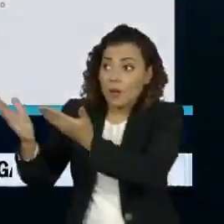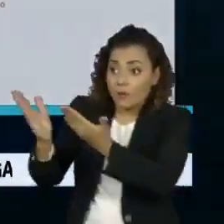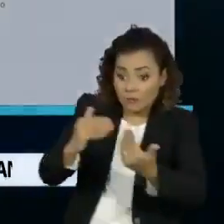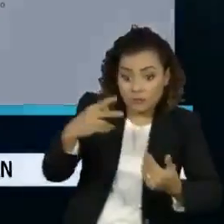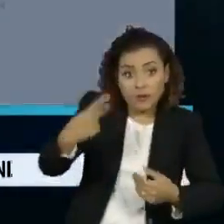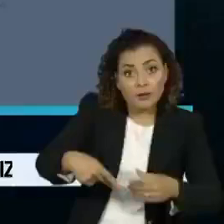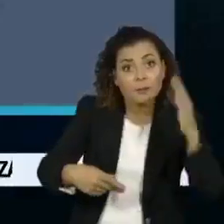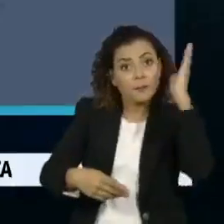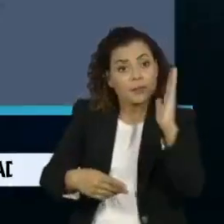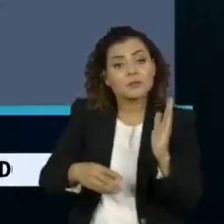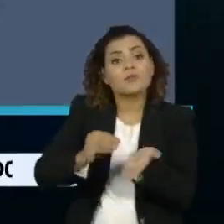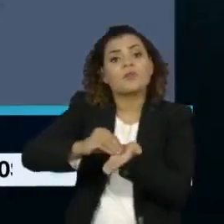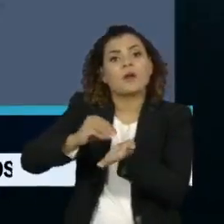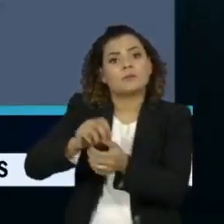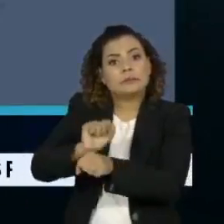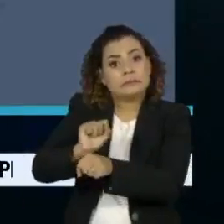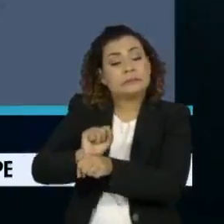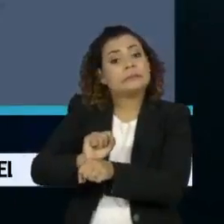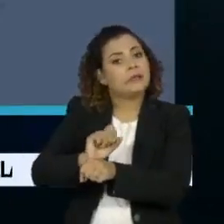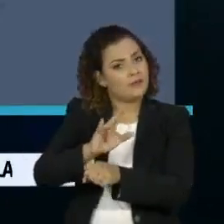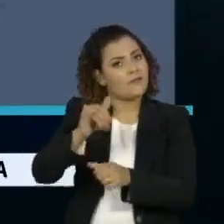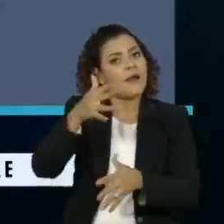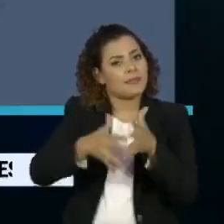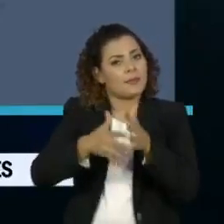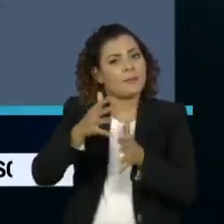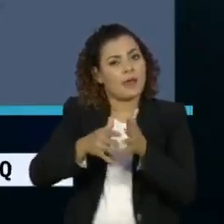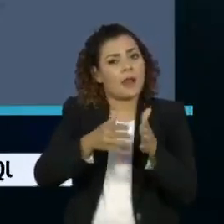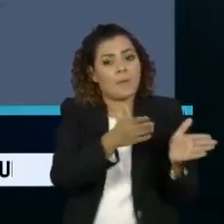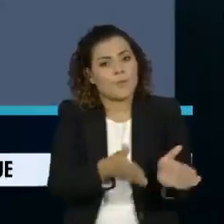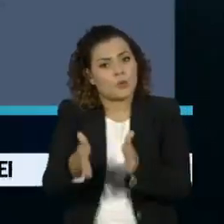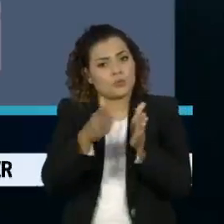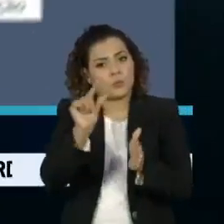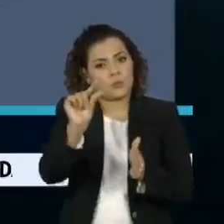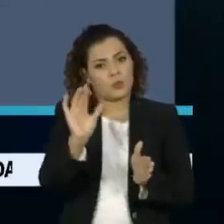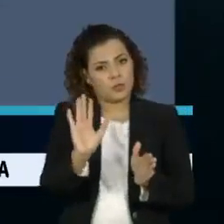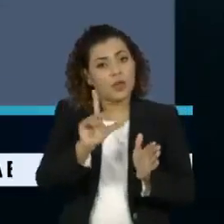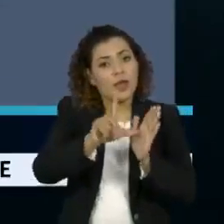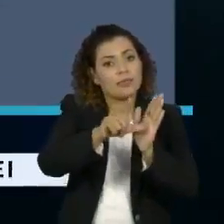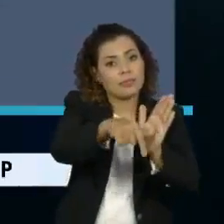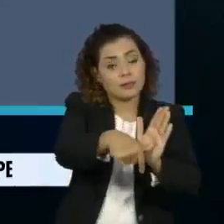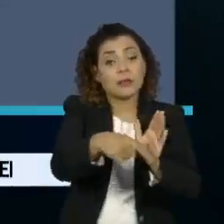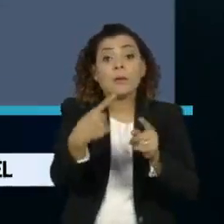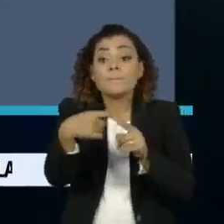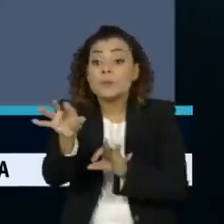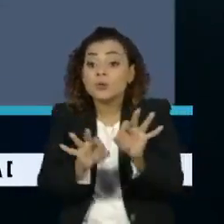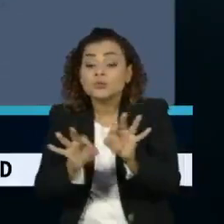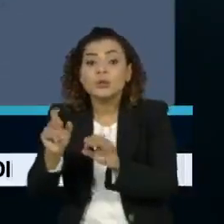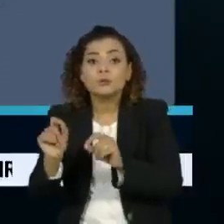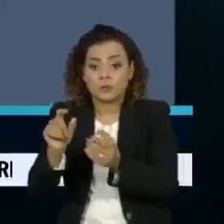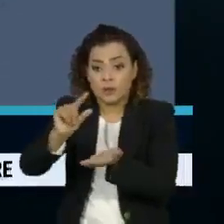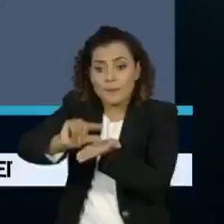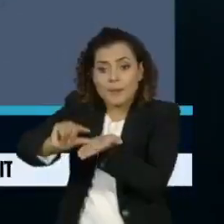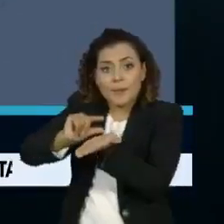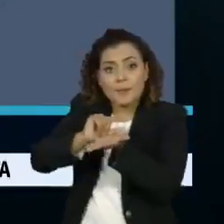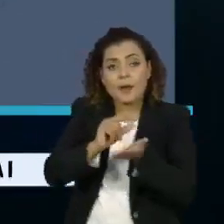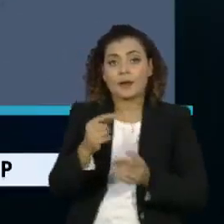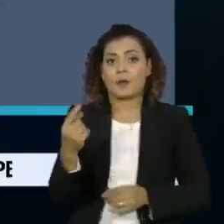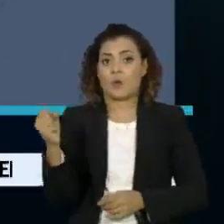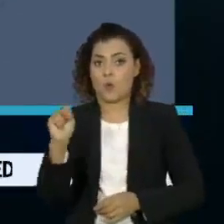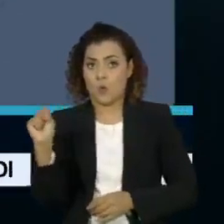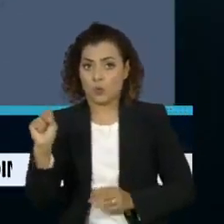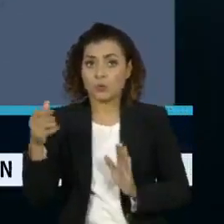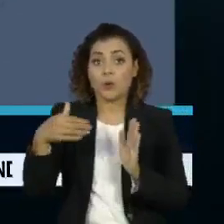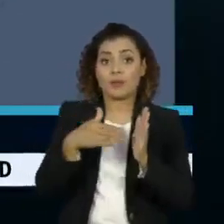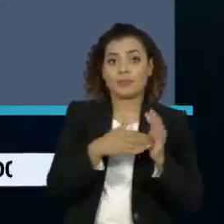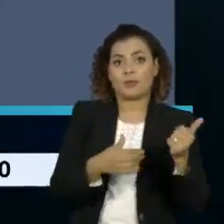matéria-prima da China vai impactar no cronograma de produção da vacina. O plano era liberar os primeiros lotes entre os dias 8